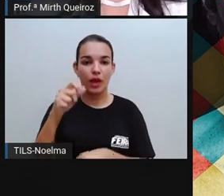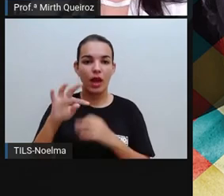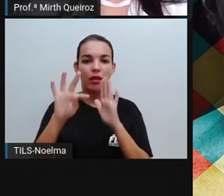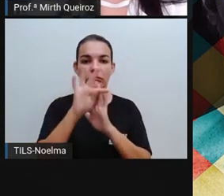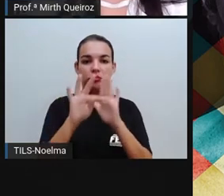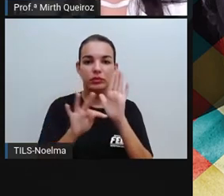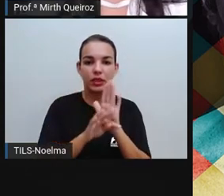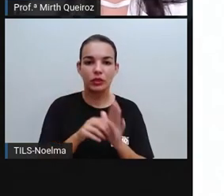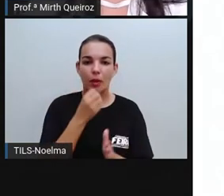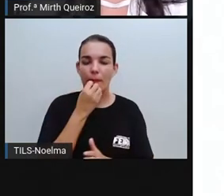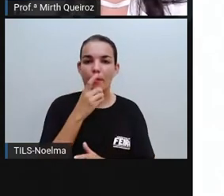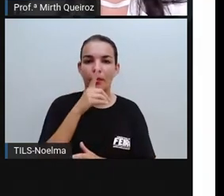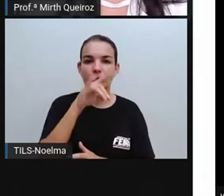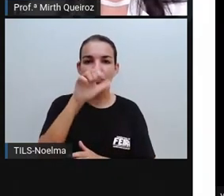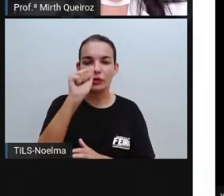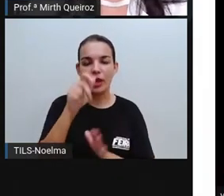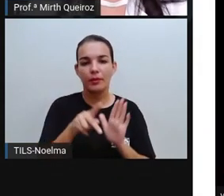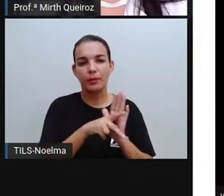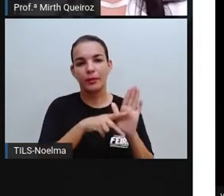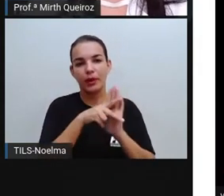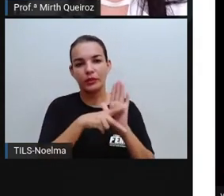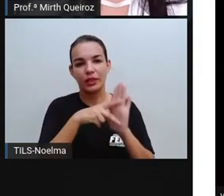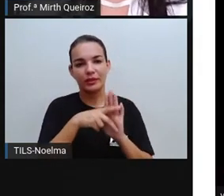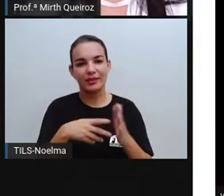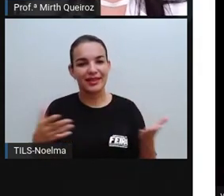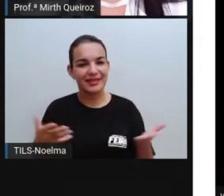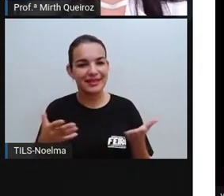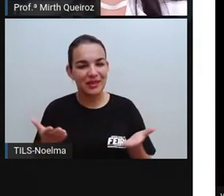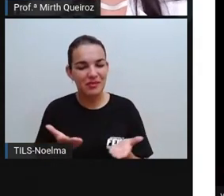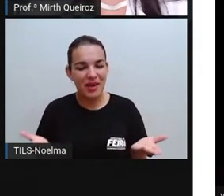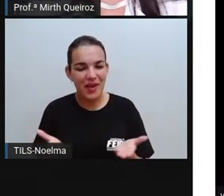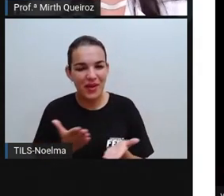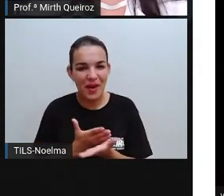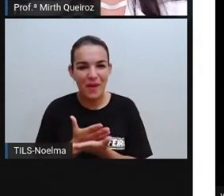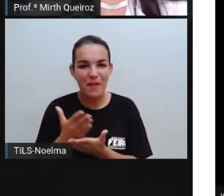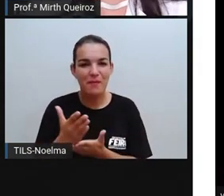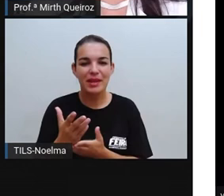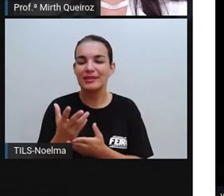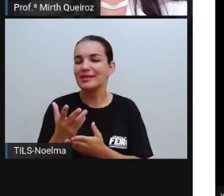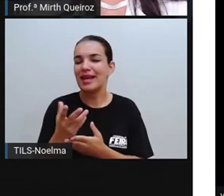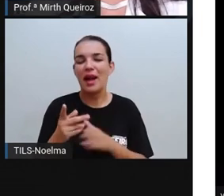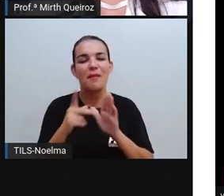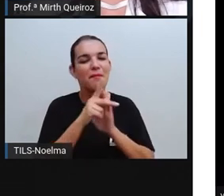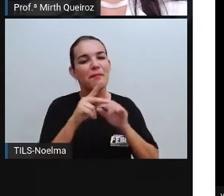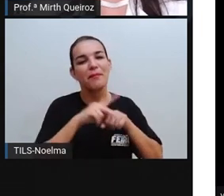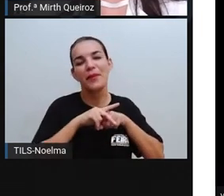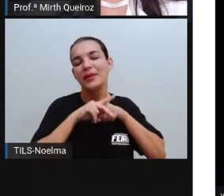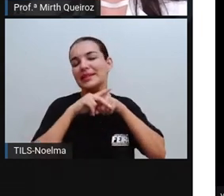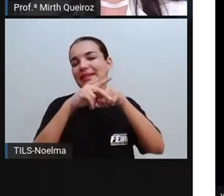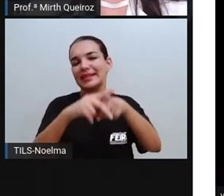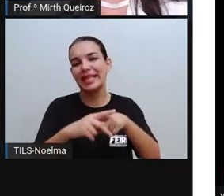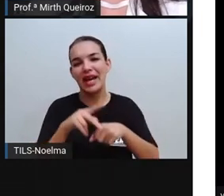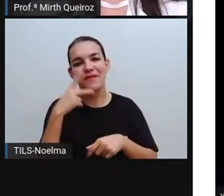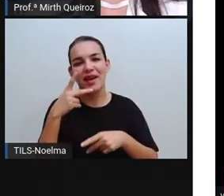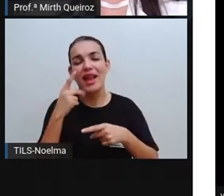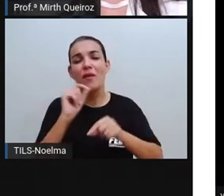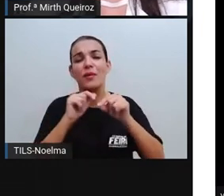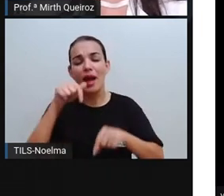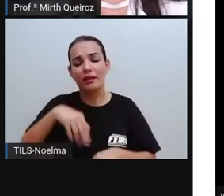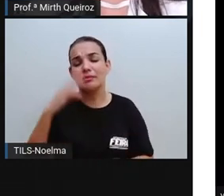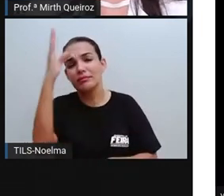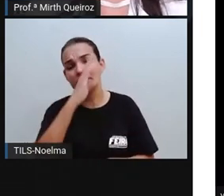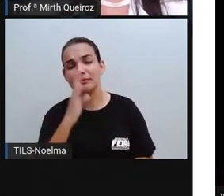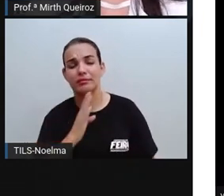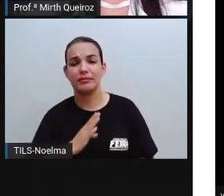Bom Dia com Poesia. E aí a gente começa aí com essa poesia para falar sobre a nossa nação, que é